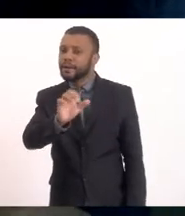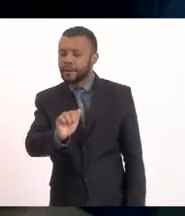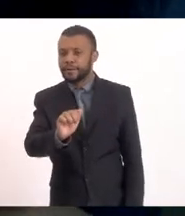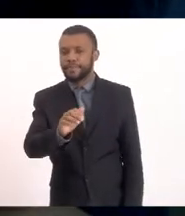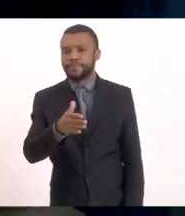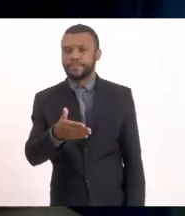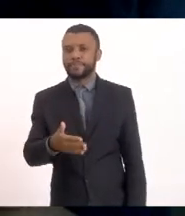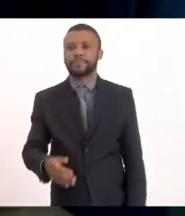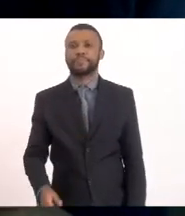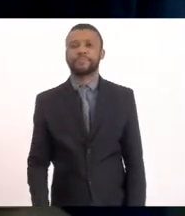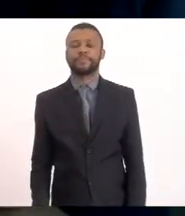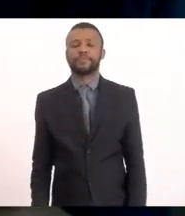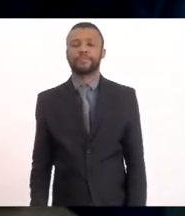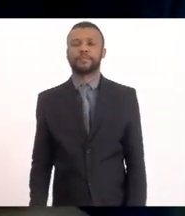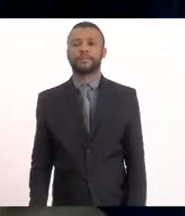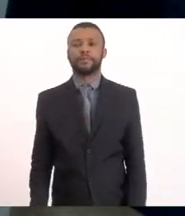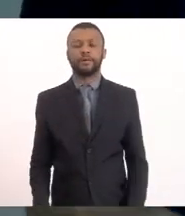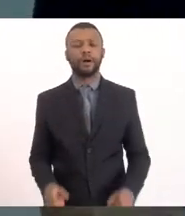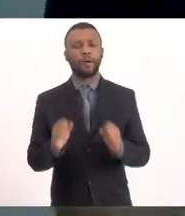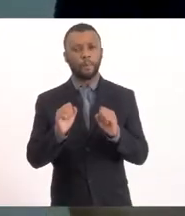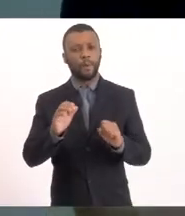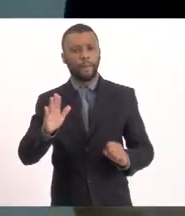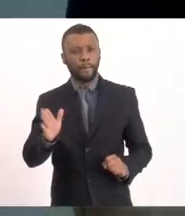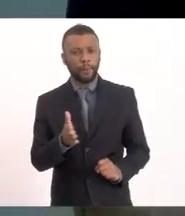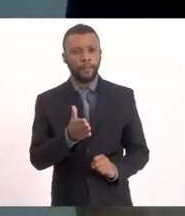Isso Pode passar